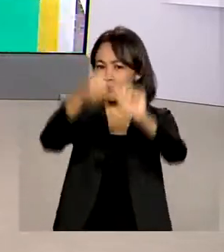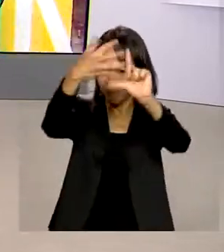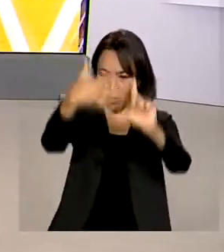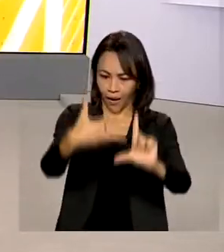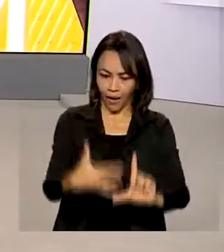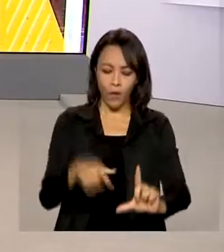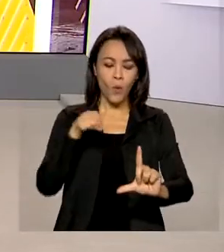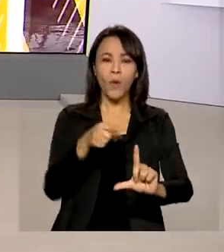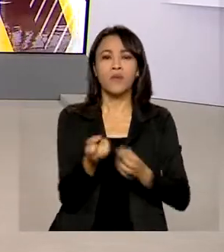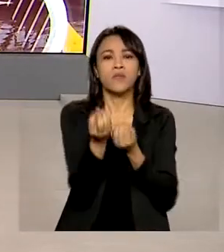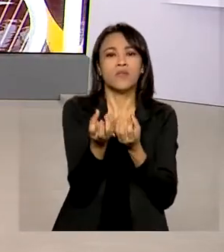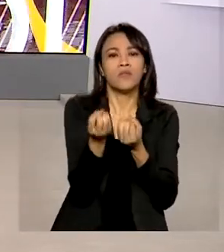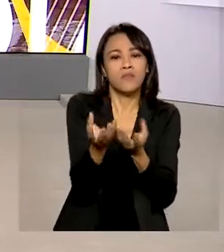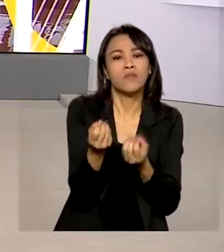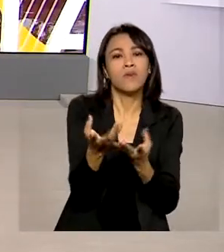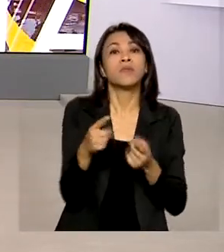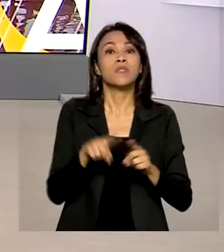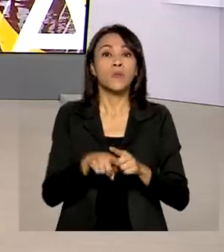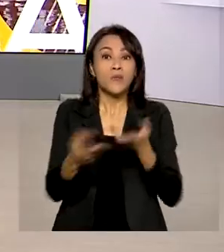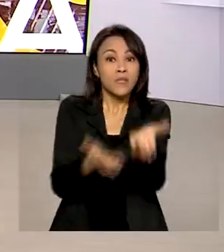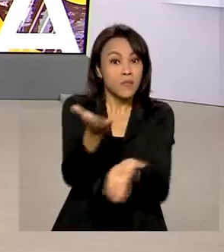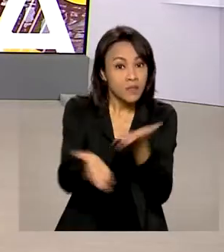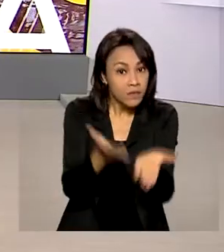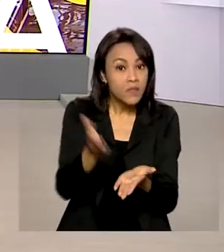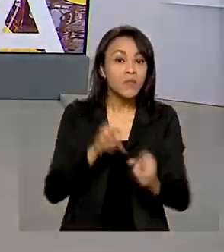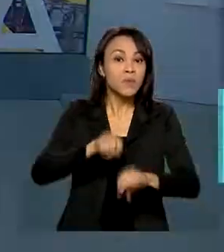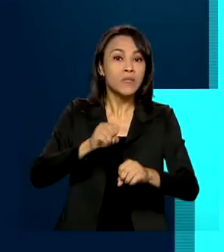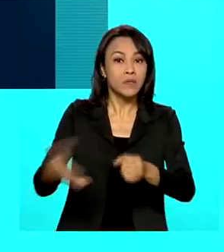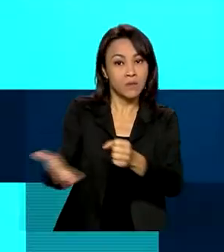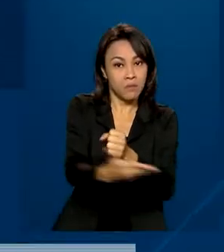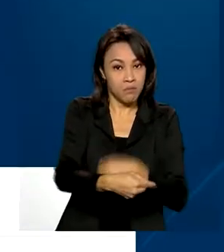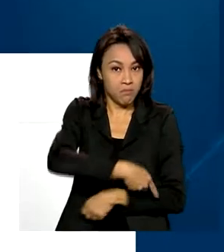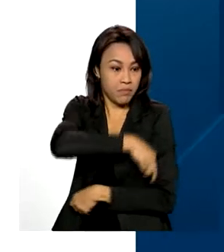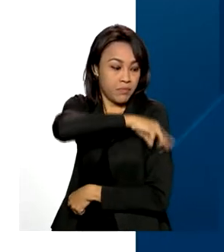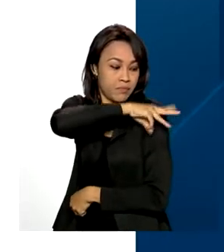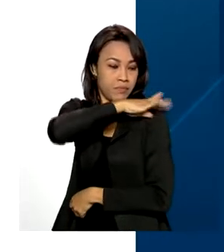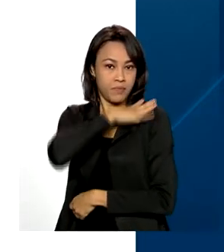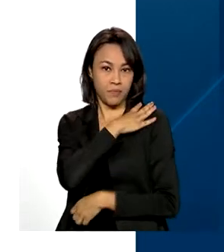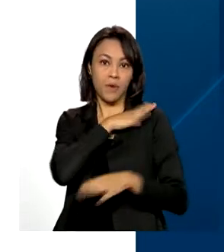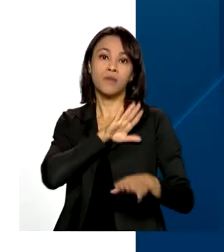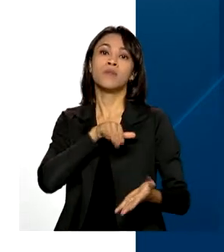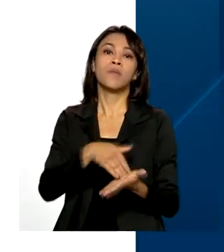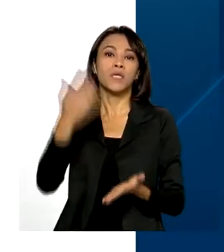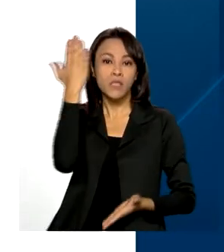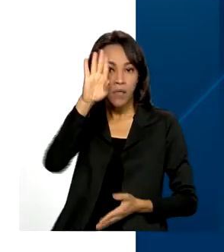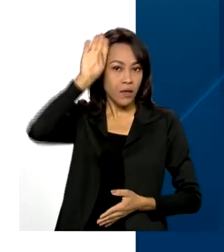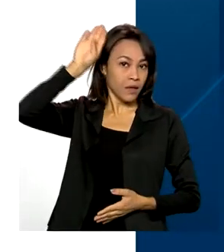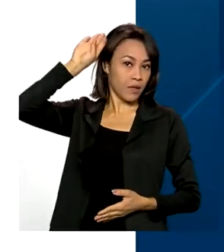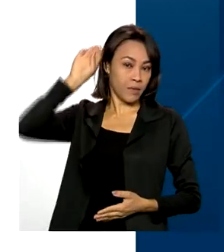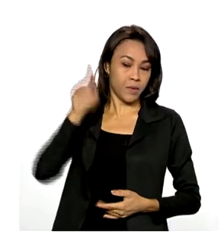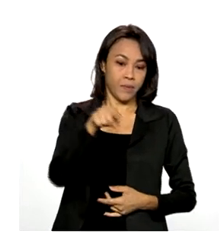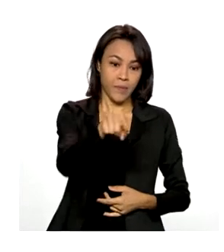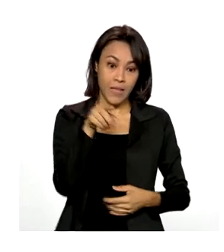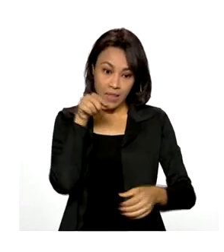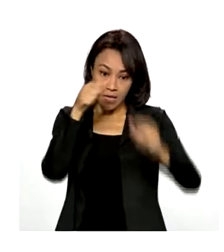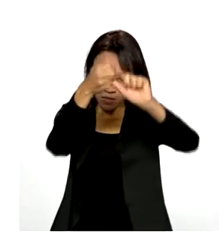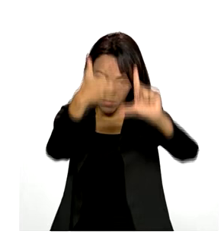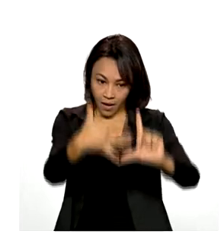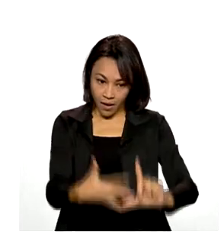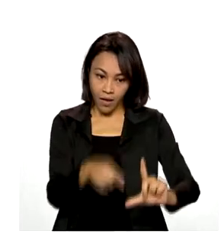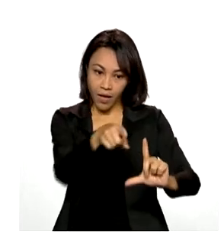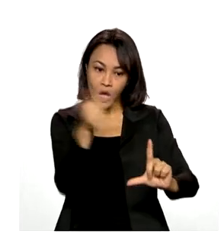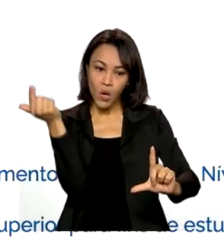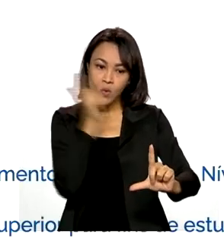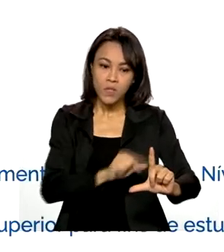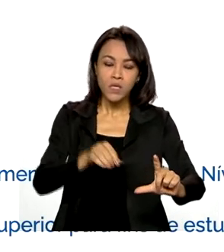serviços e informações da educação básica e superior. Na plataforma, o estudante consegue obter ou protocolar